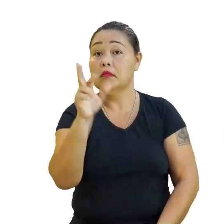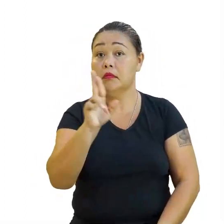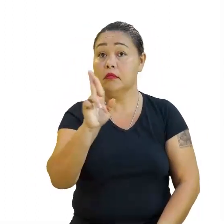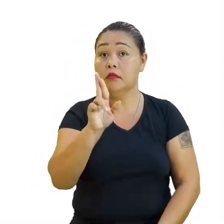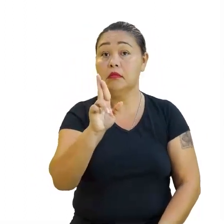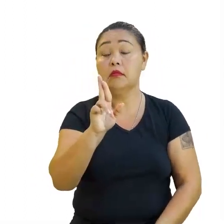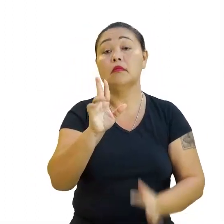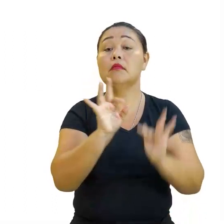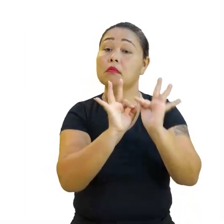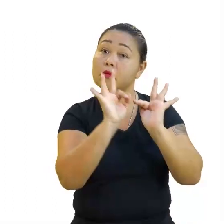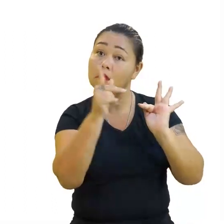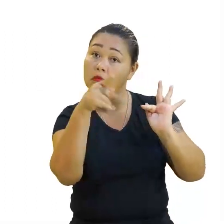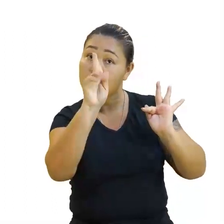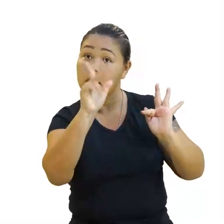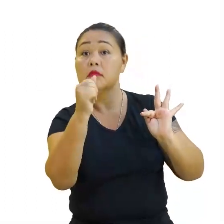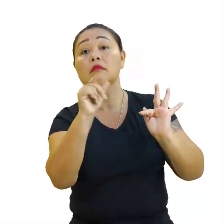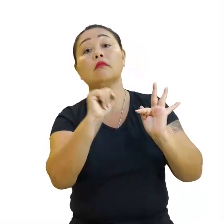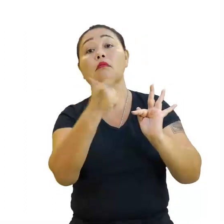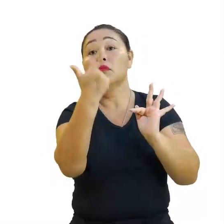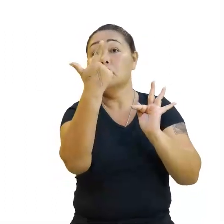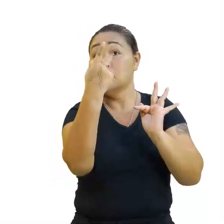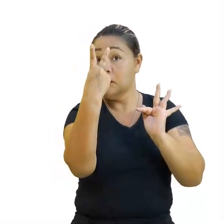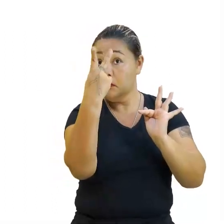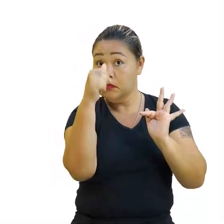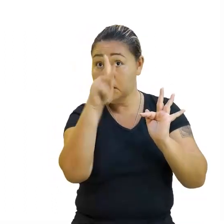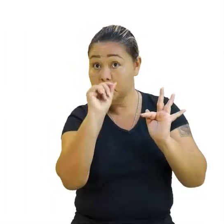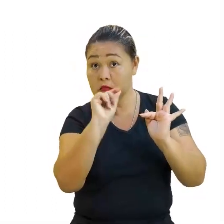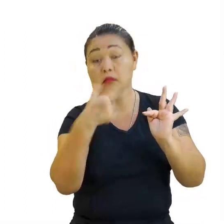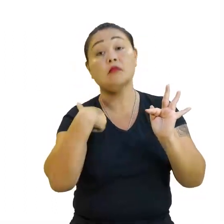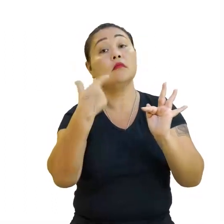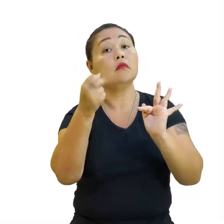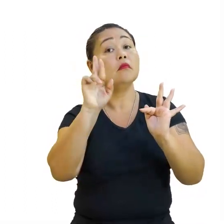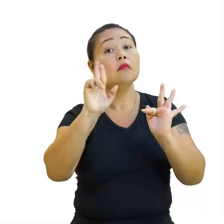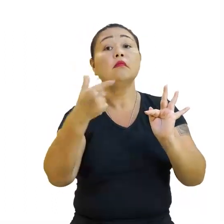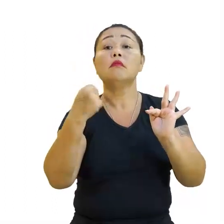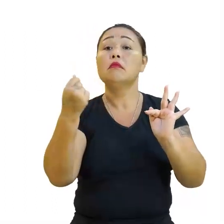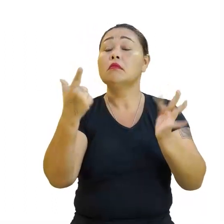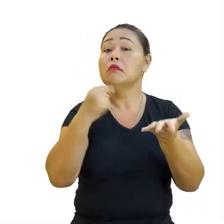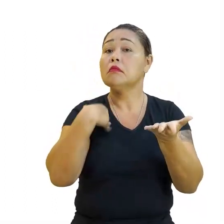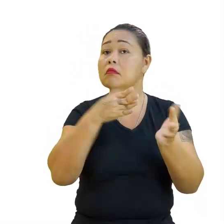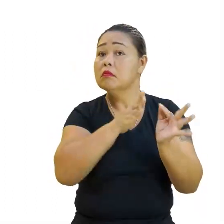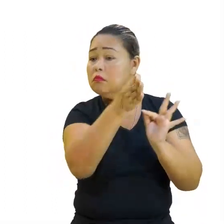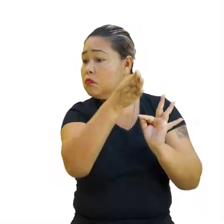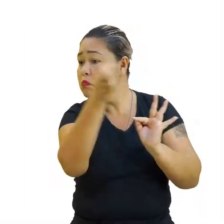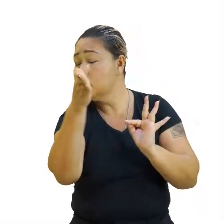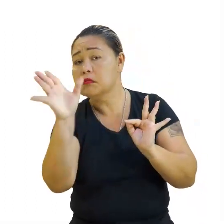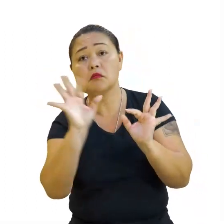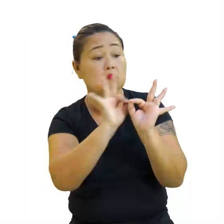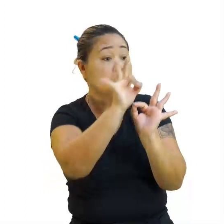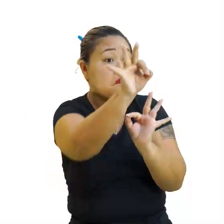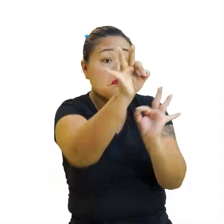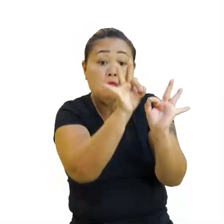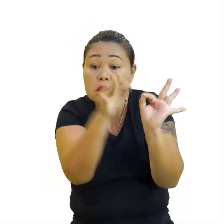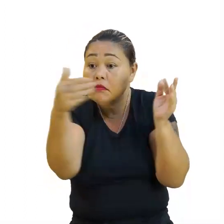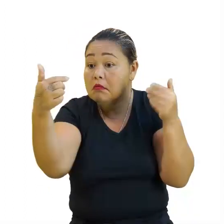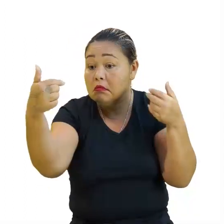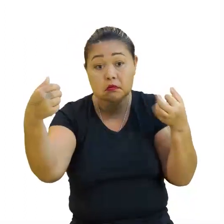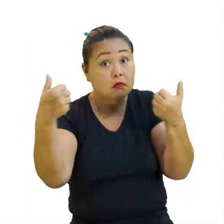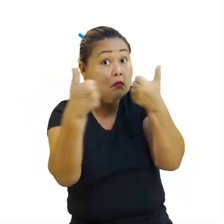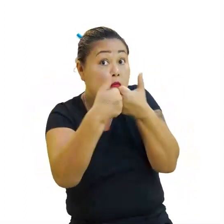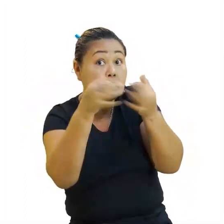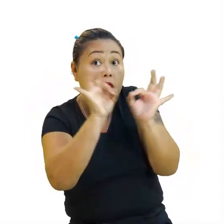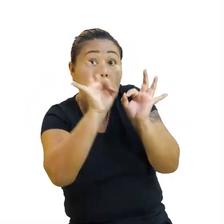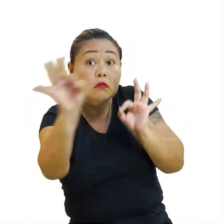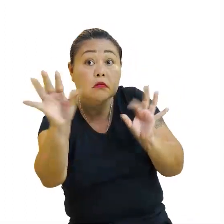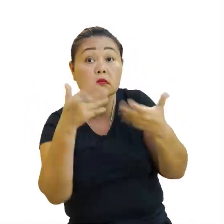andou 1 quilômetro, 20 reais. 2 quilômetros, 20 reais. É, ele não está fazendo distinção de distância, né? Perfeito. É como se ele